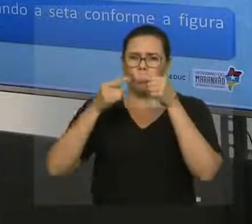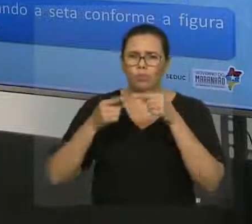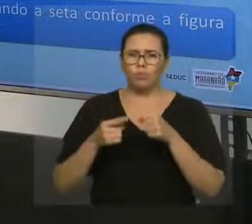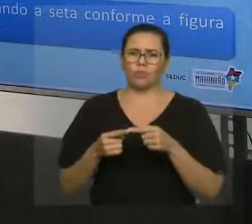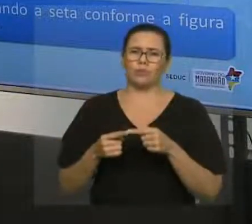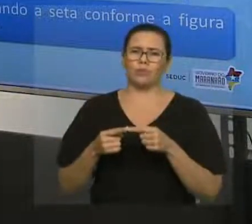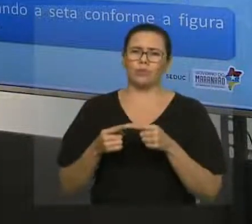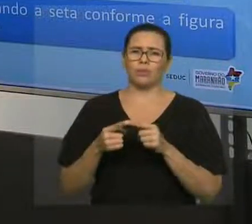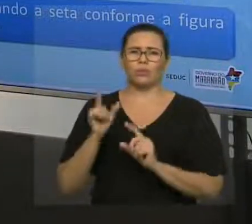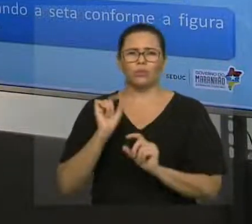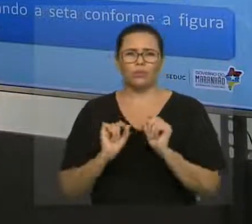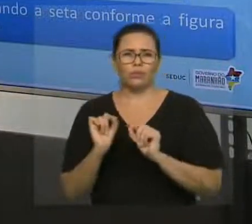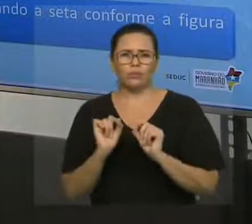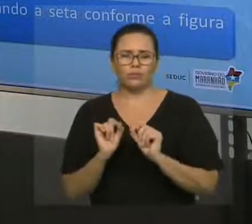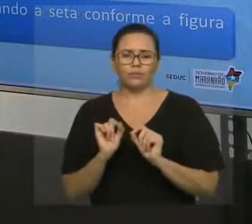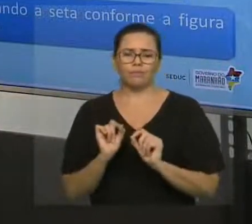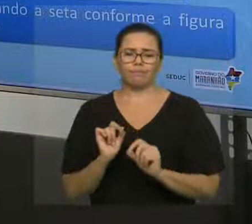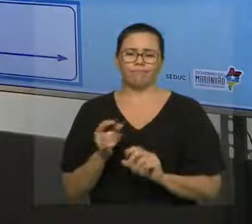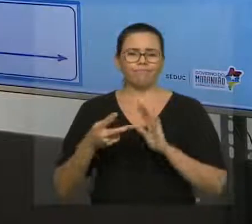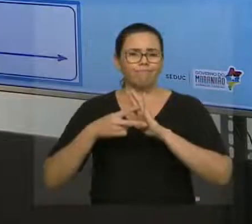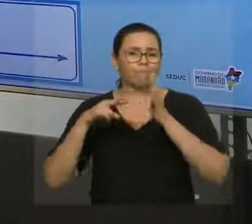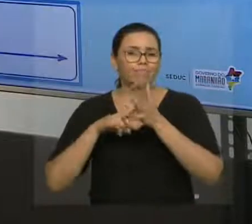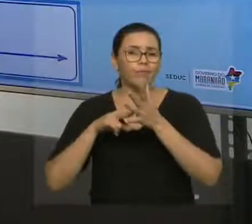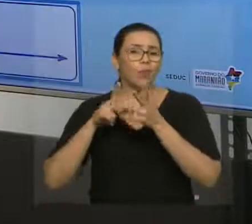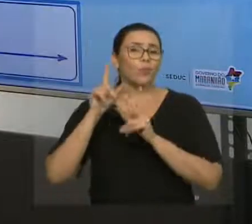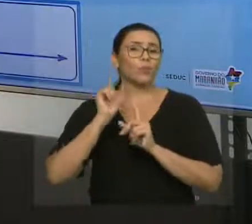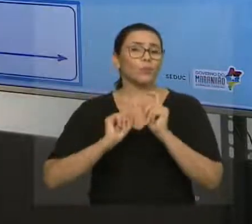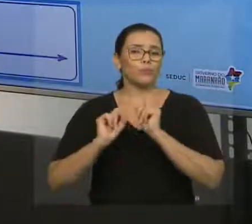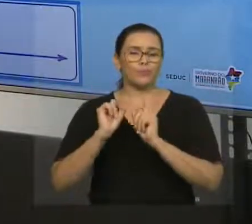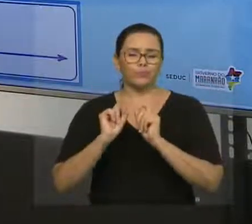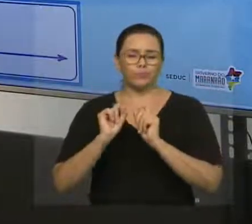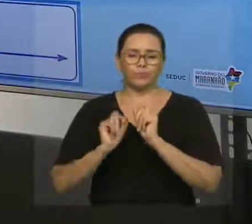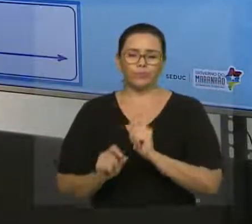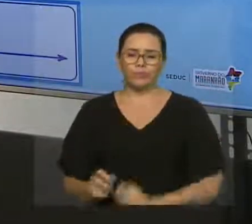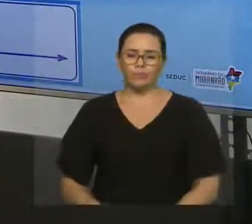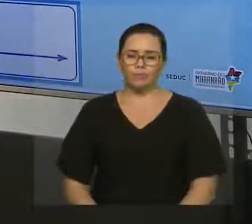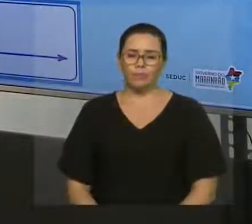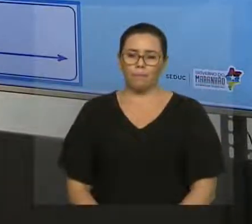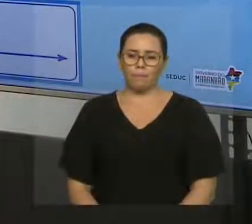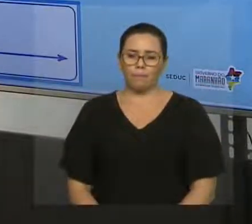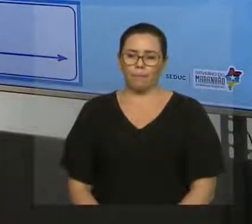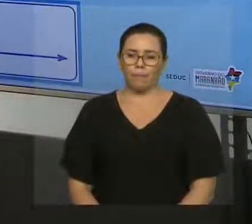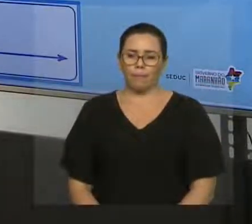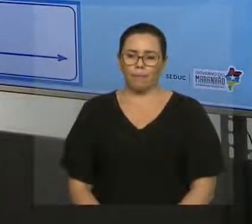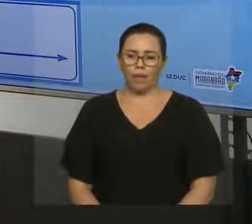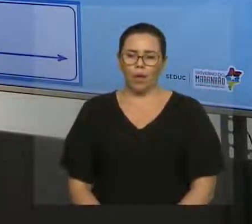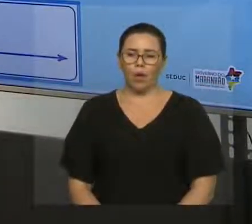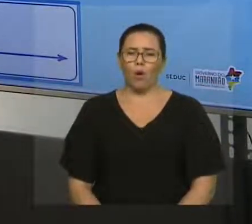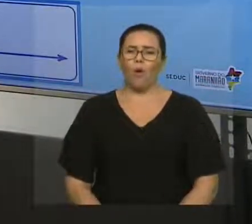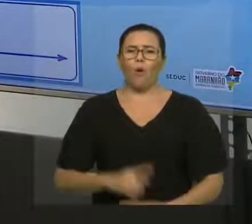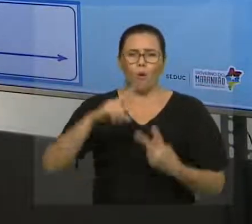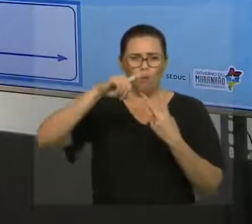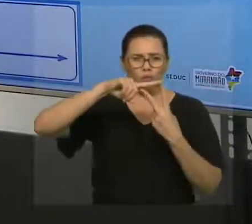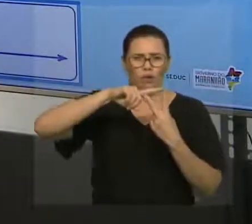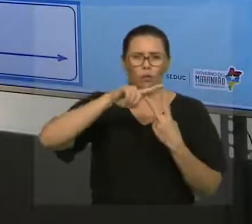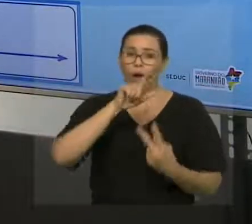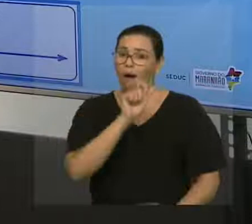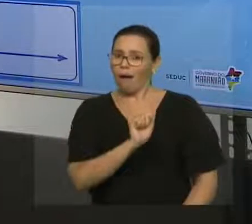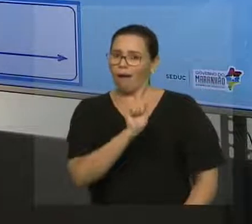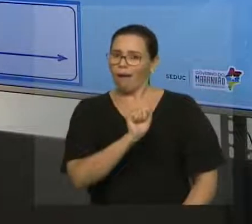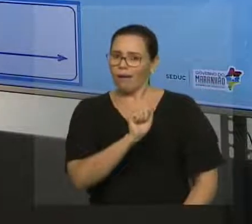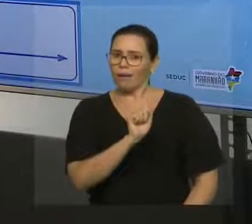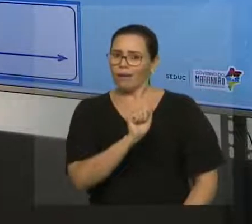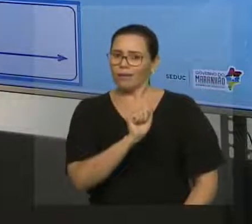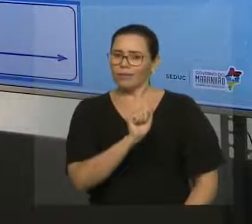passam a coincidir origens. Ou seja, observa aqui, é como se eu estivesse pegando bem aqui, esse vetor A, tirando ele daqui,